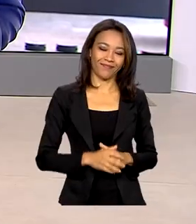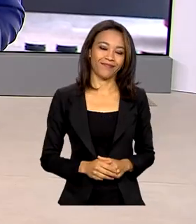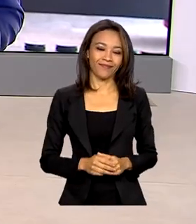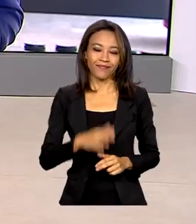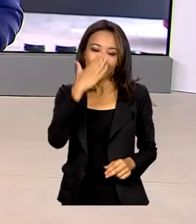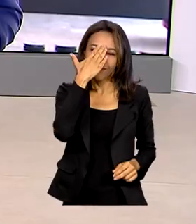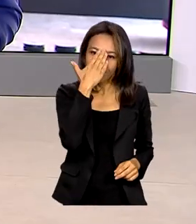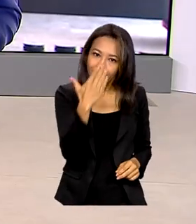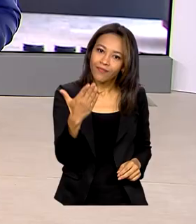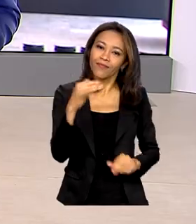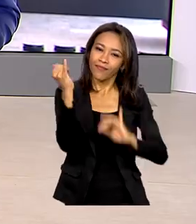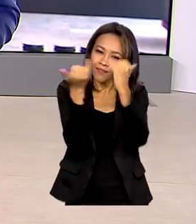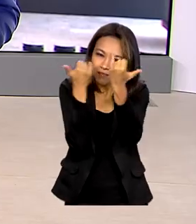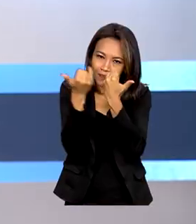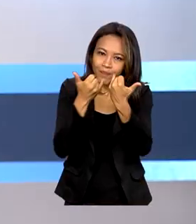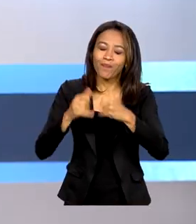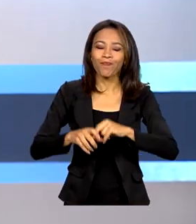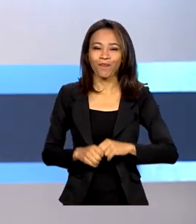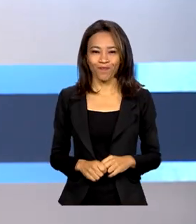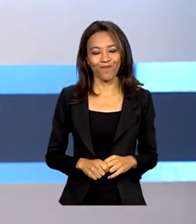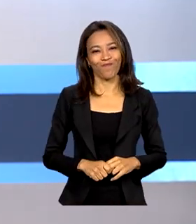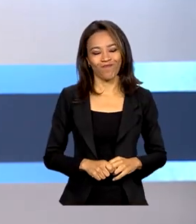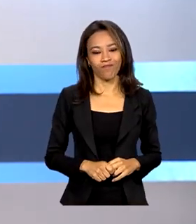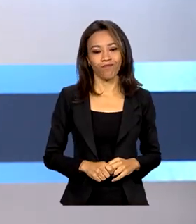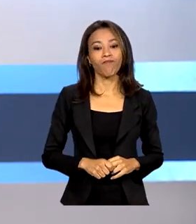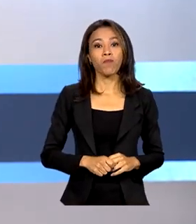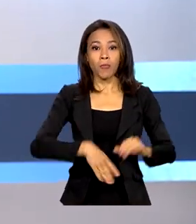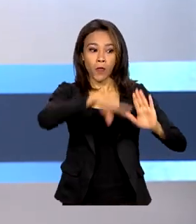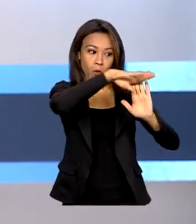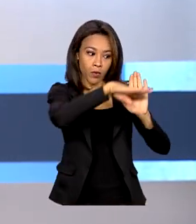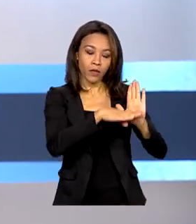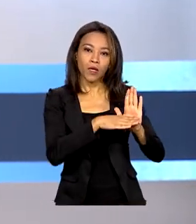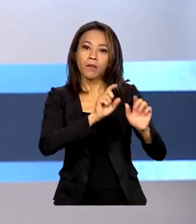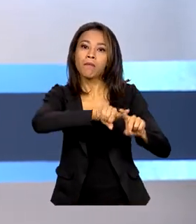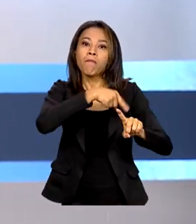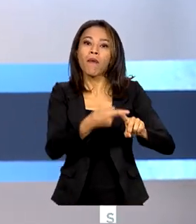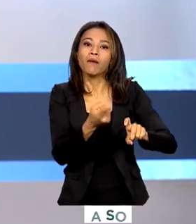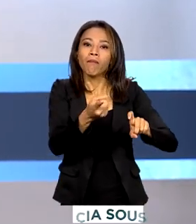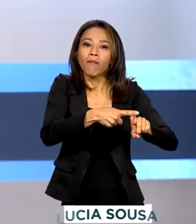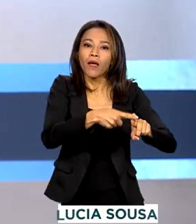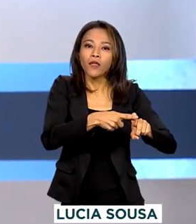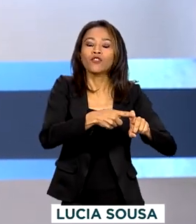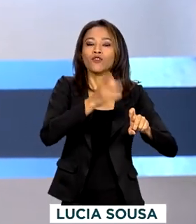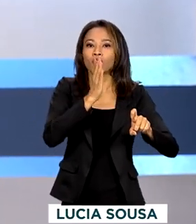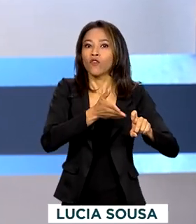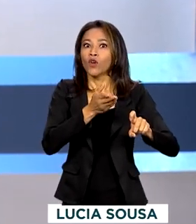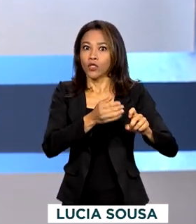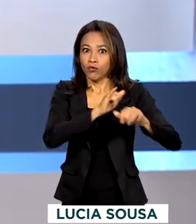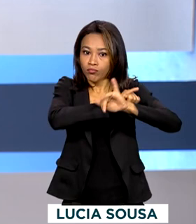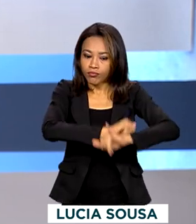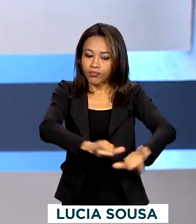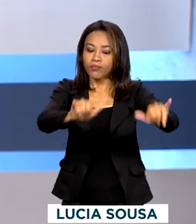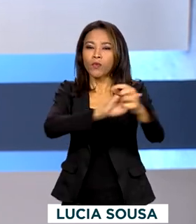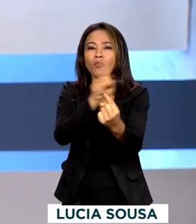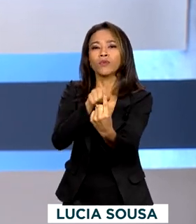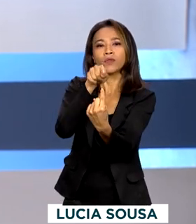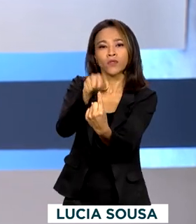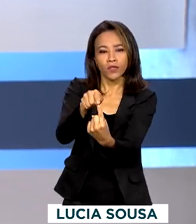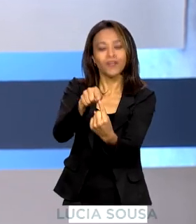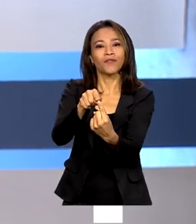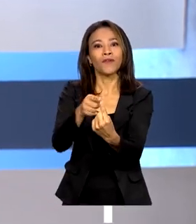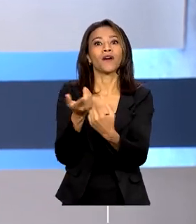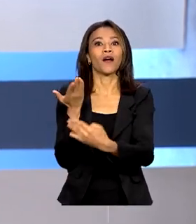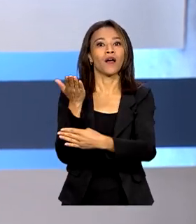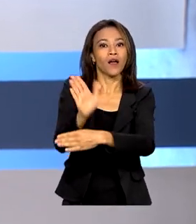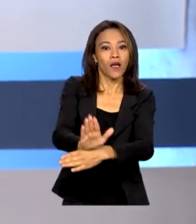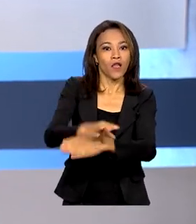Glauco. Obrigada pelas informações. O programa Mais Médicos foi relançado com a meta de atender 96 milhões de